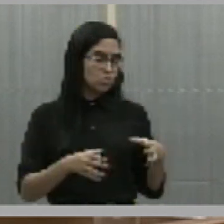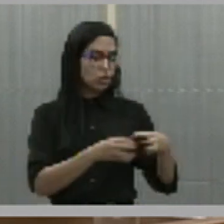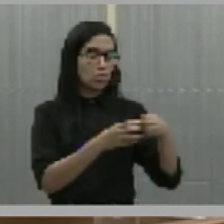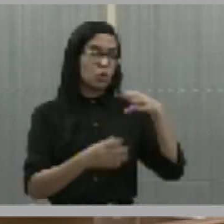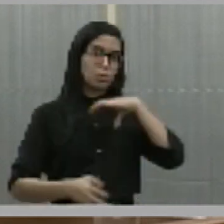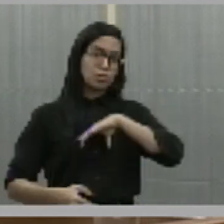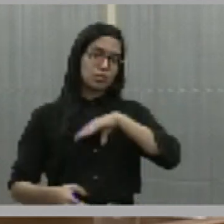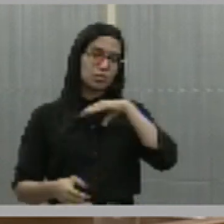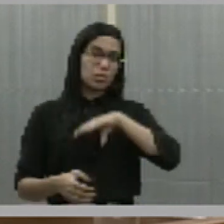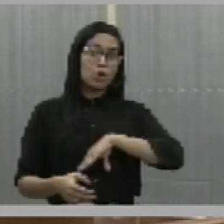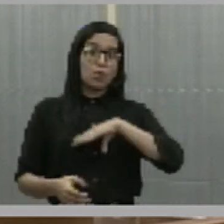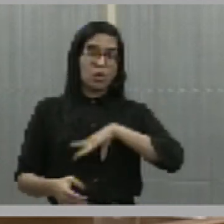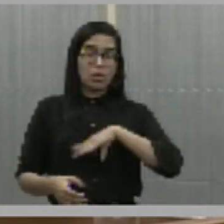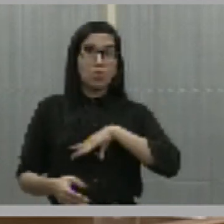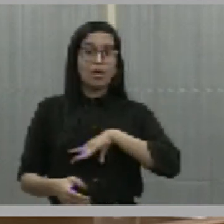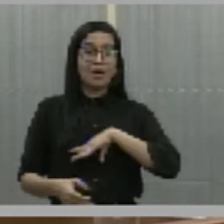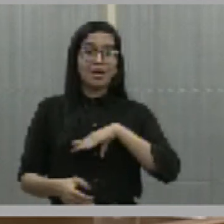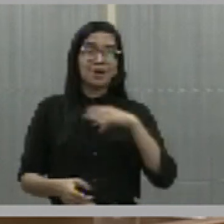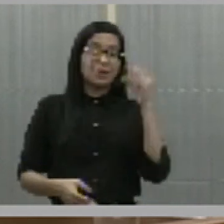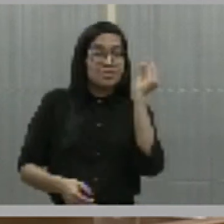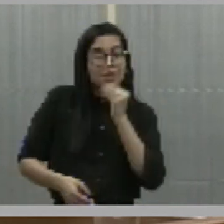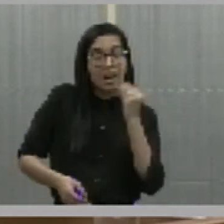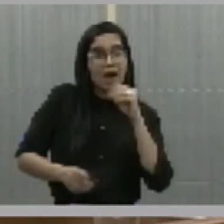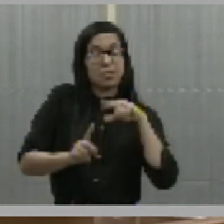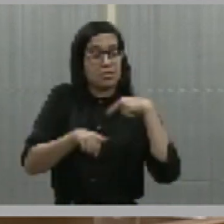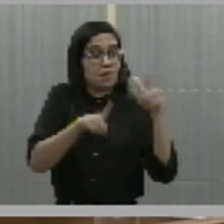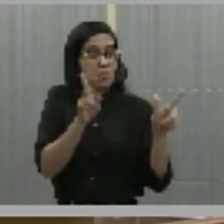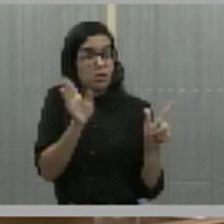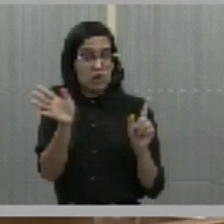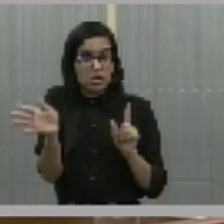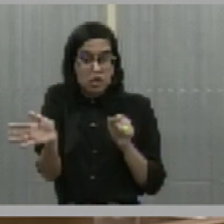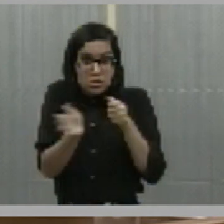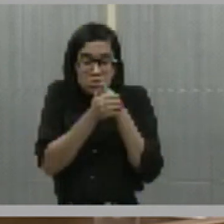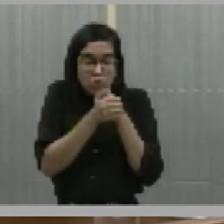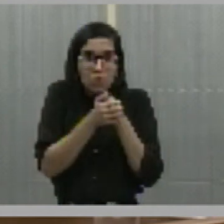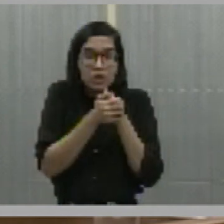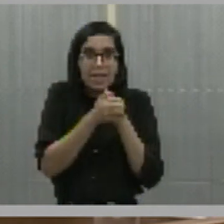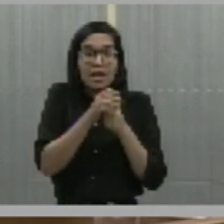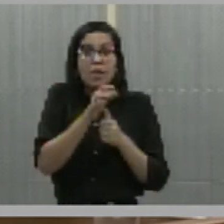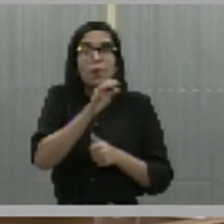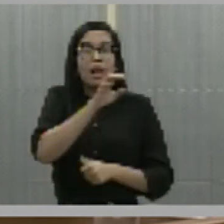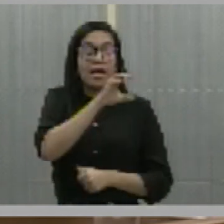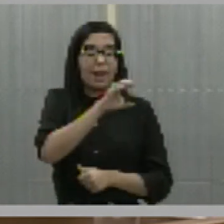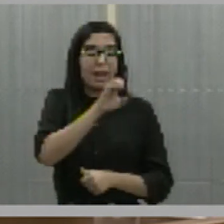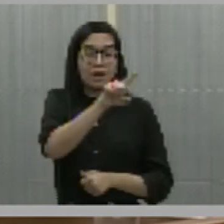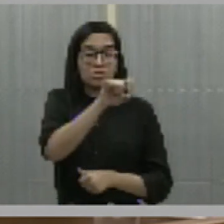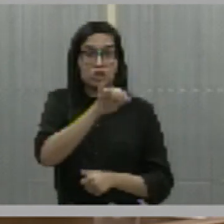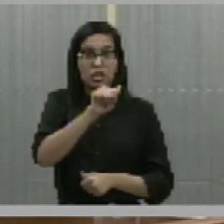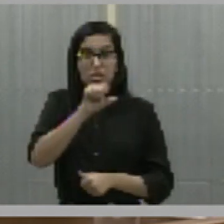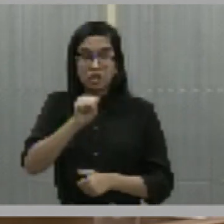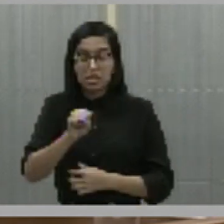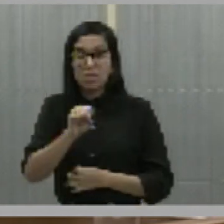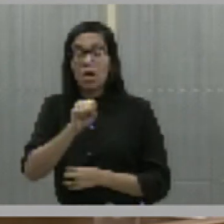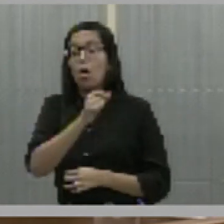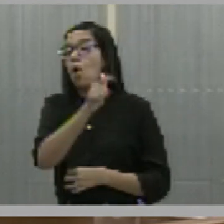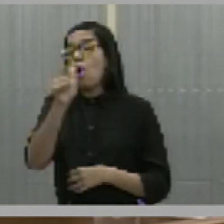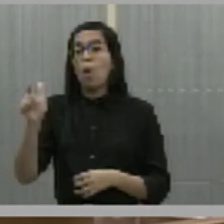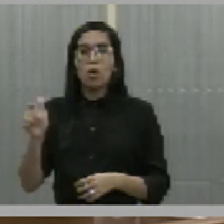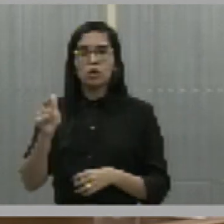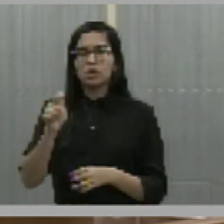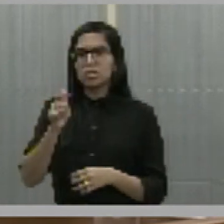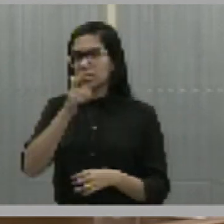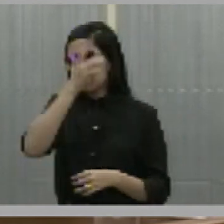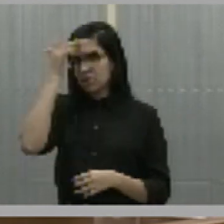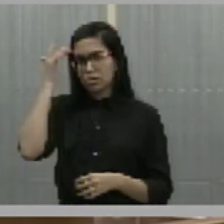terminou se refugiando em Caxias e depois homens piauienses, maranhenses e cearenses encurralaram